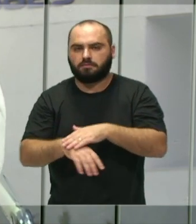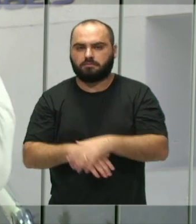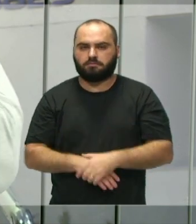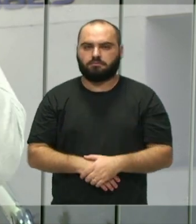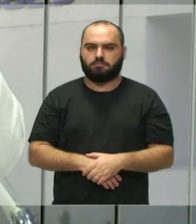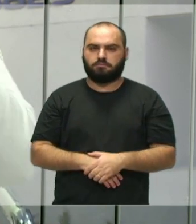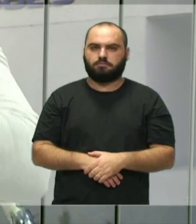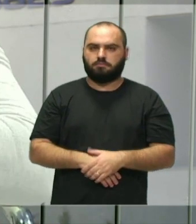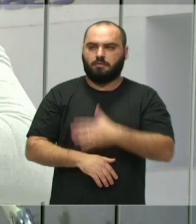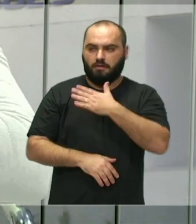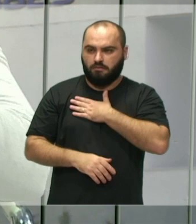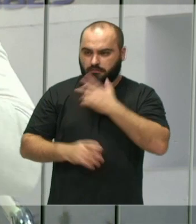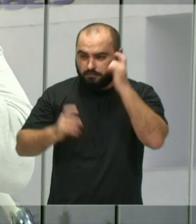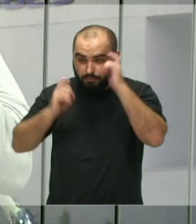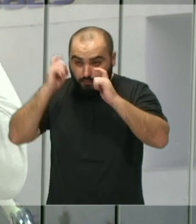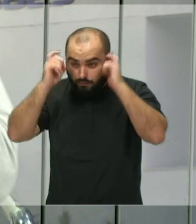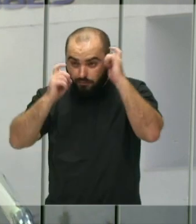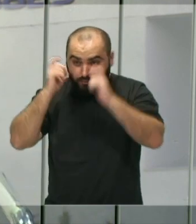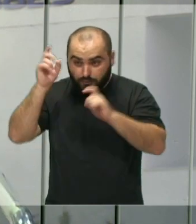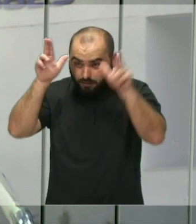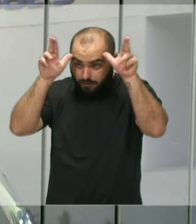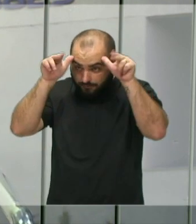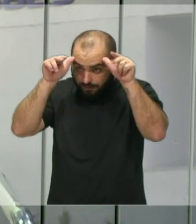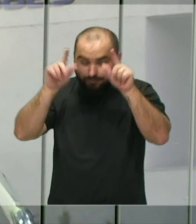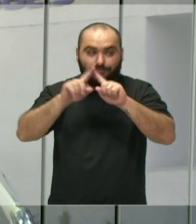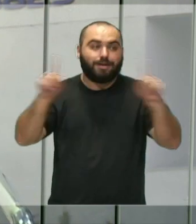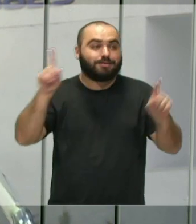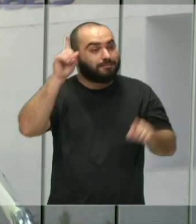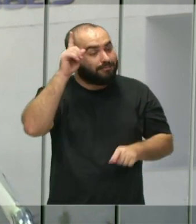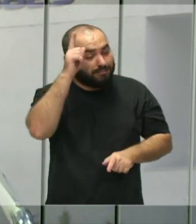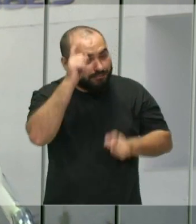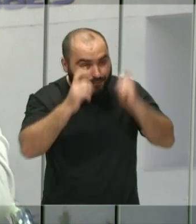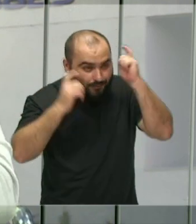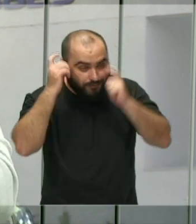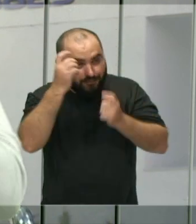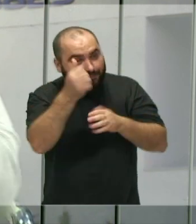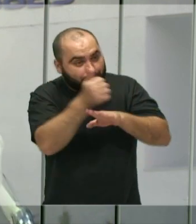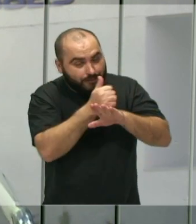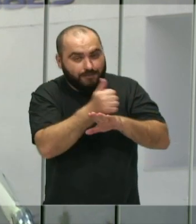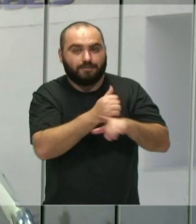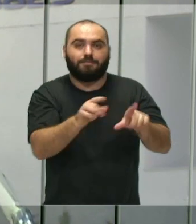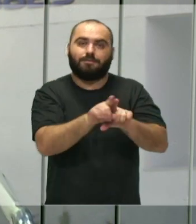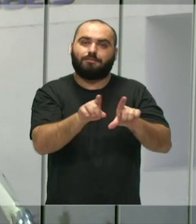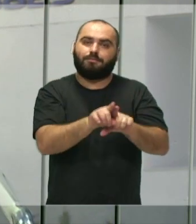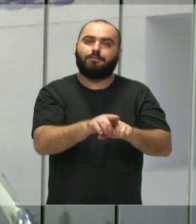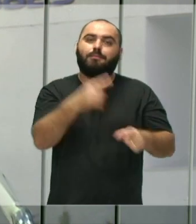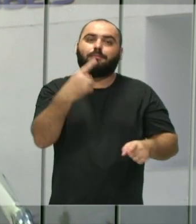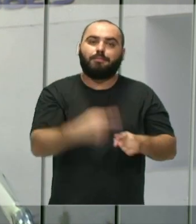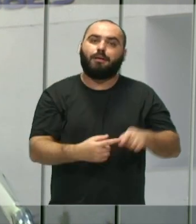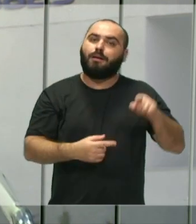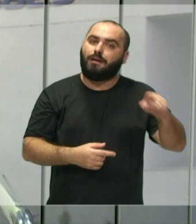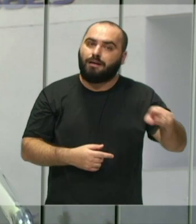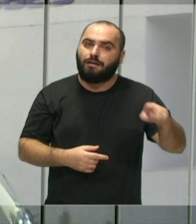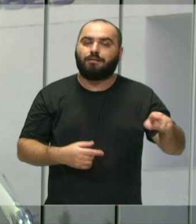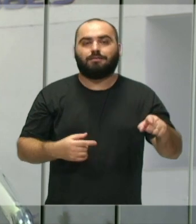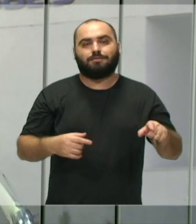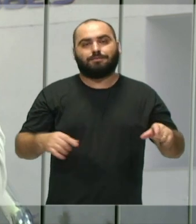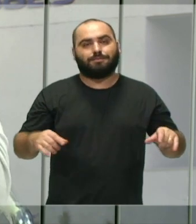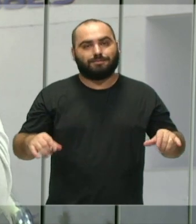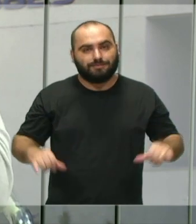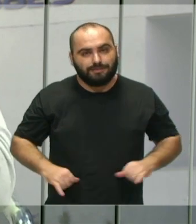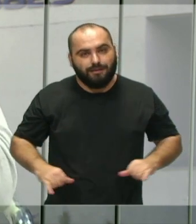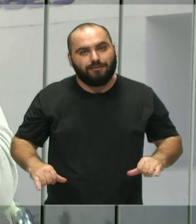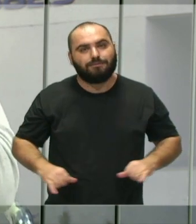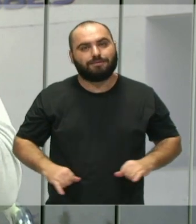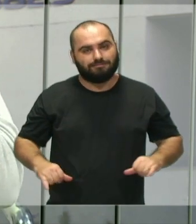Tanto quanto eu me preocupo com o cavalo, eu me preocupo com o reciclador. Porque ele sofre tanto quanto... Na verdade, ele sofre